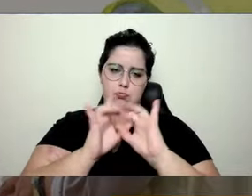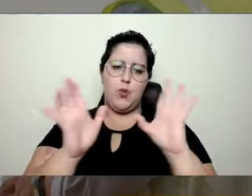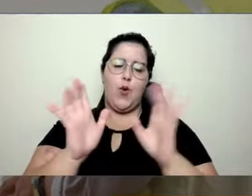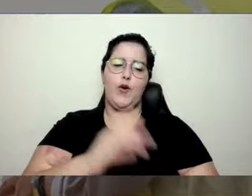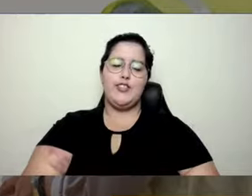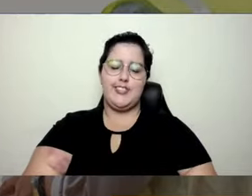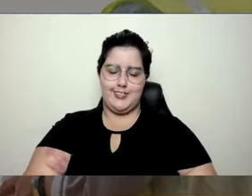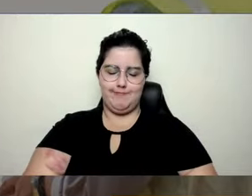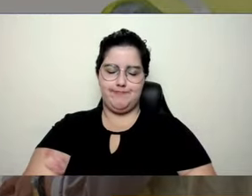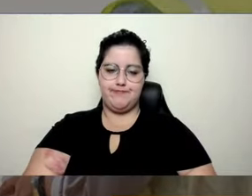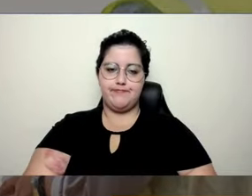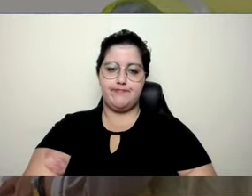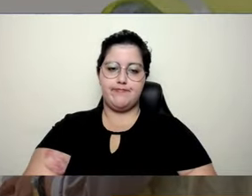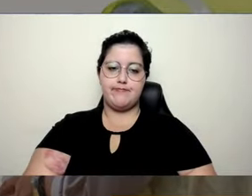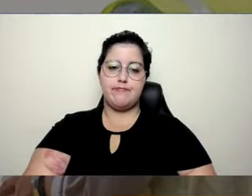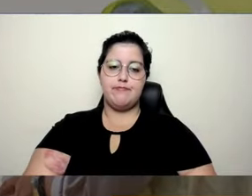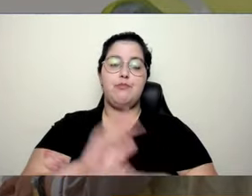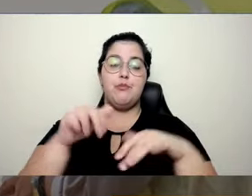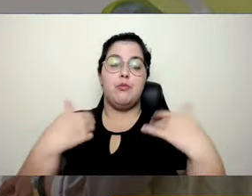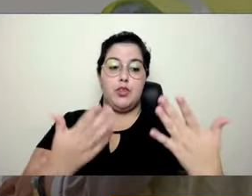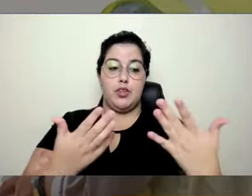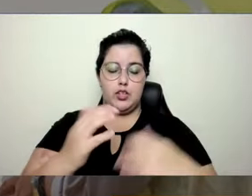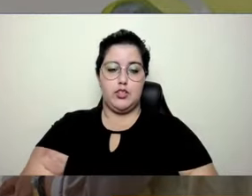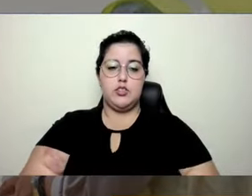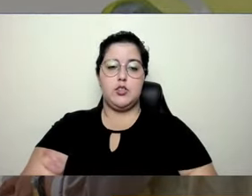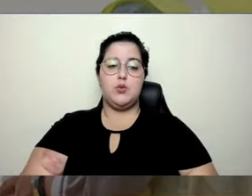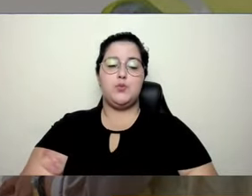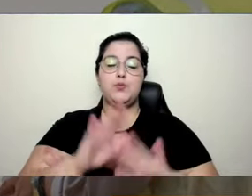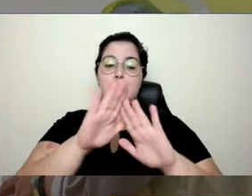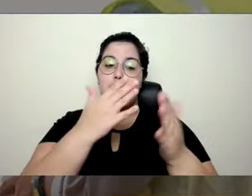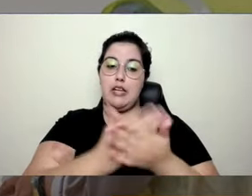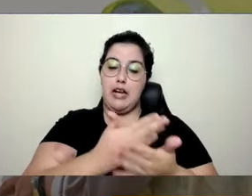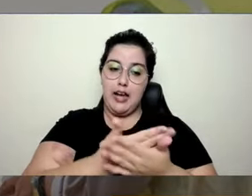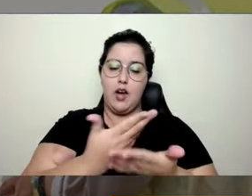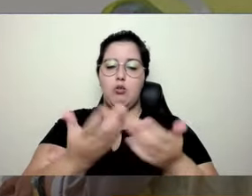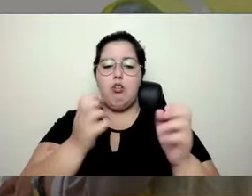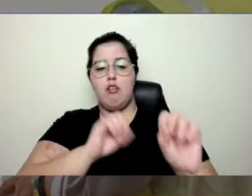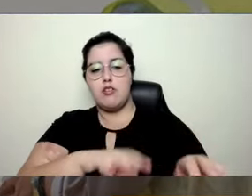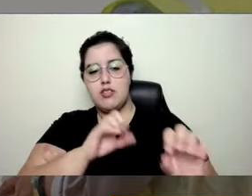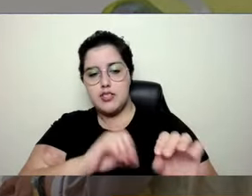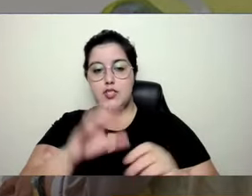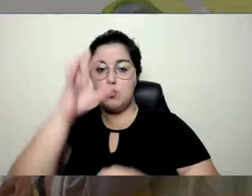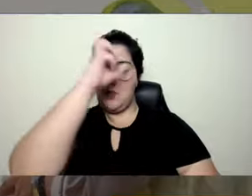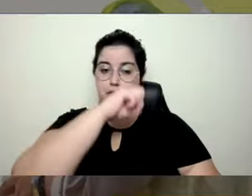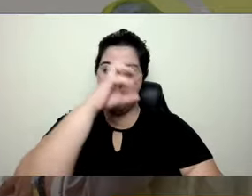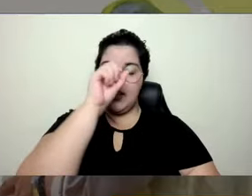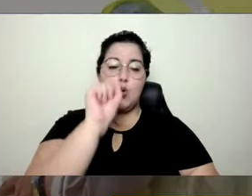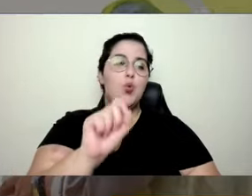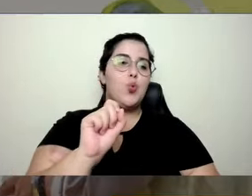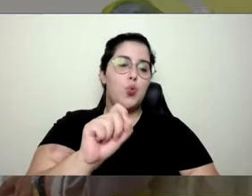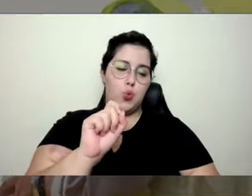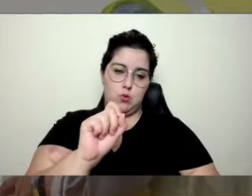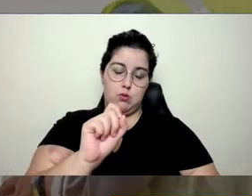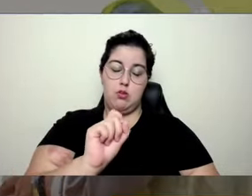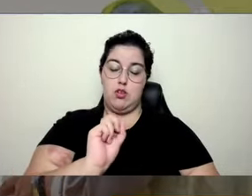Enfim, aula, ensino, aprendizagem, primeiro, a gente não pode